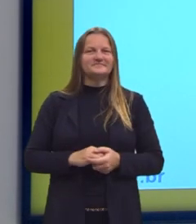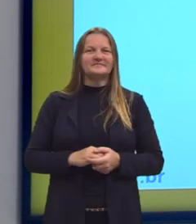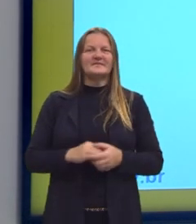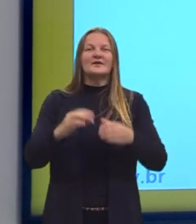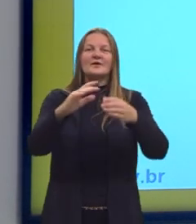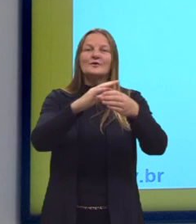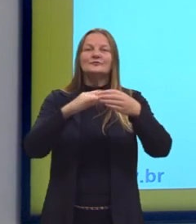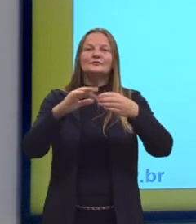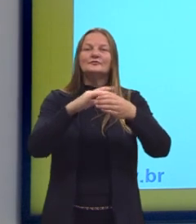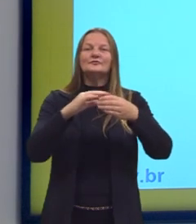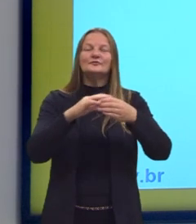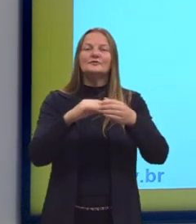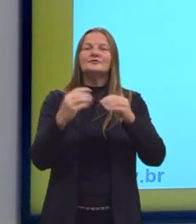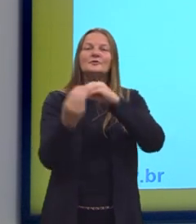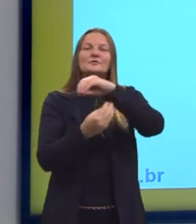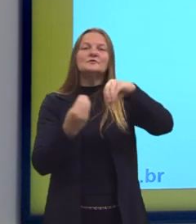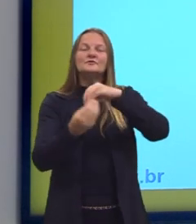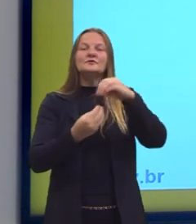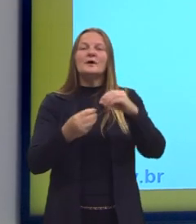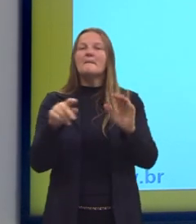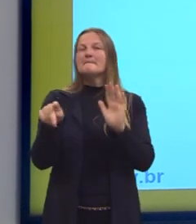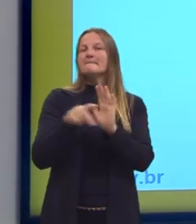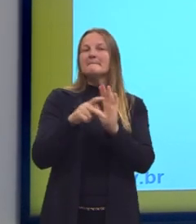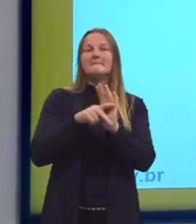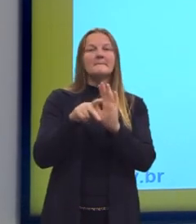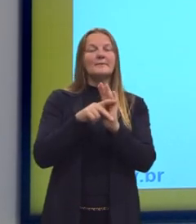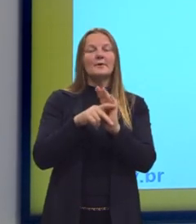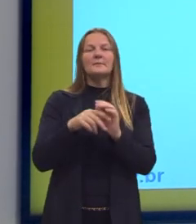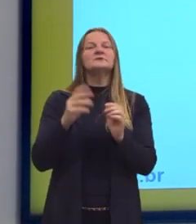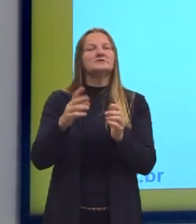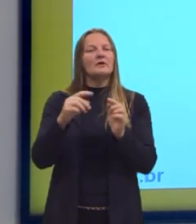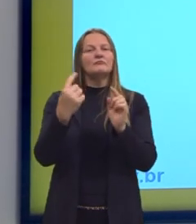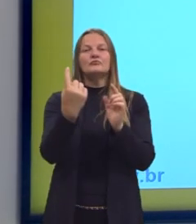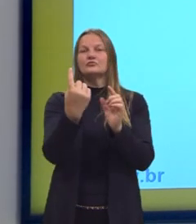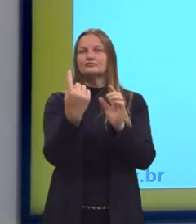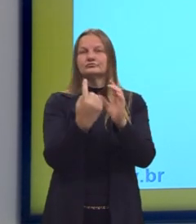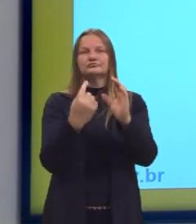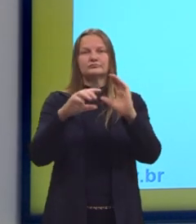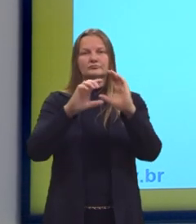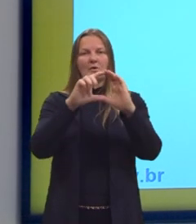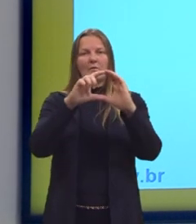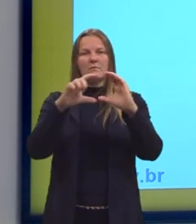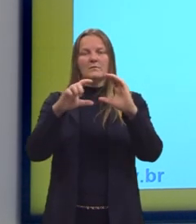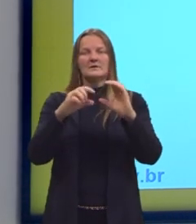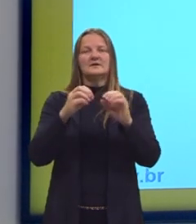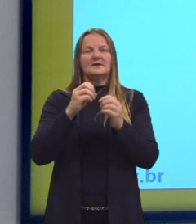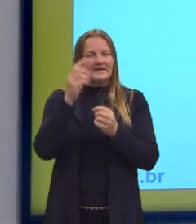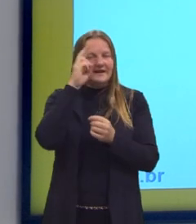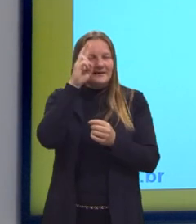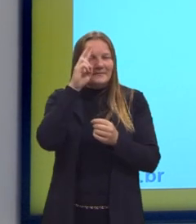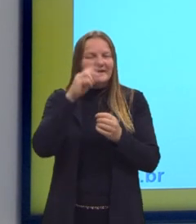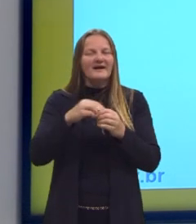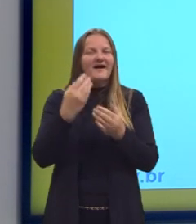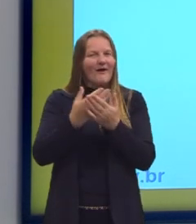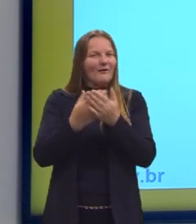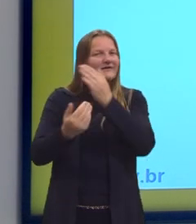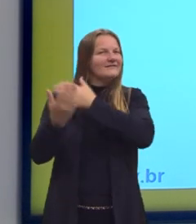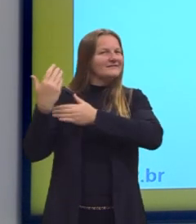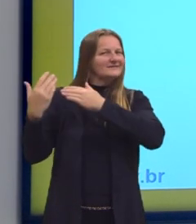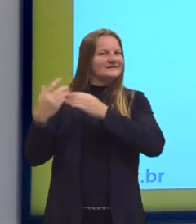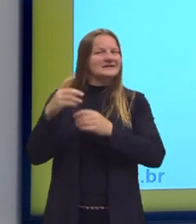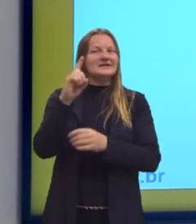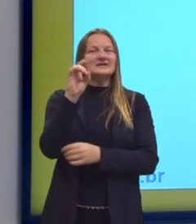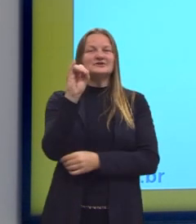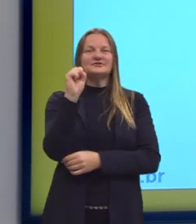Soluções trata-se de uma mistura homogênea. E isso nós falamos na aula de dispersões, que é a mistura